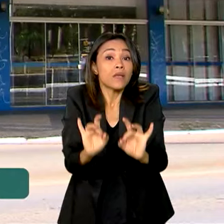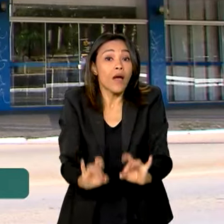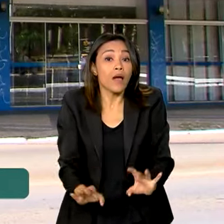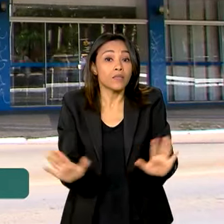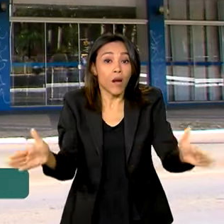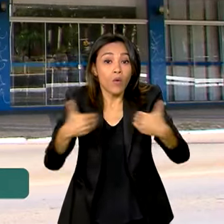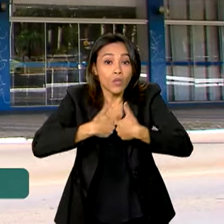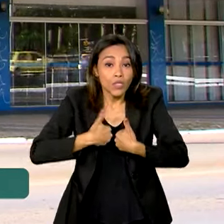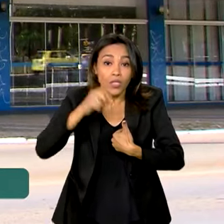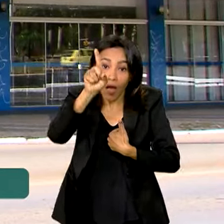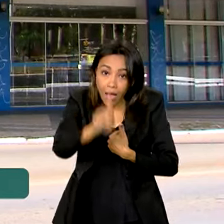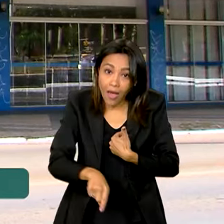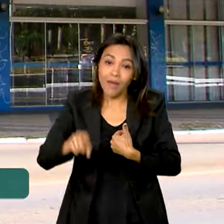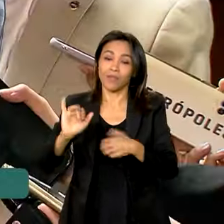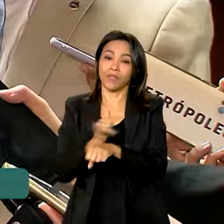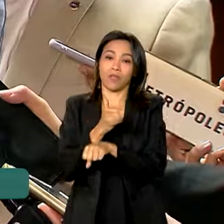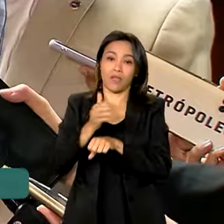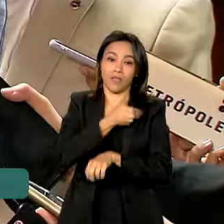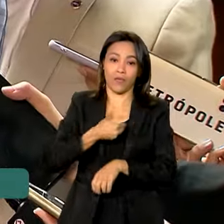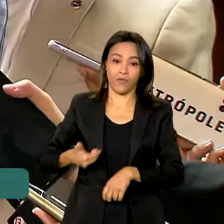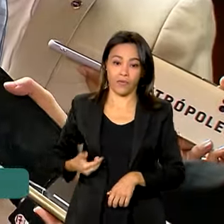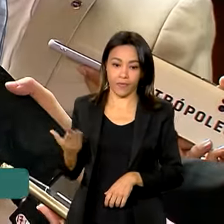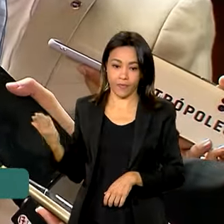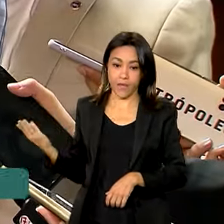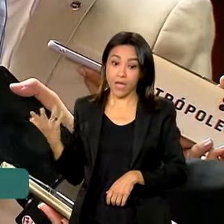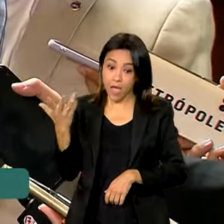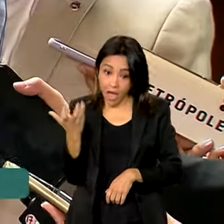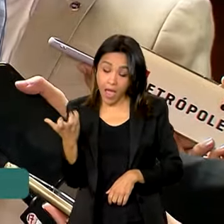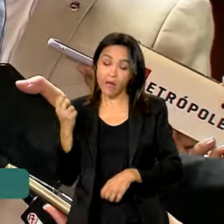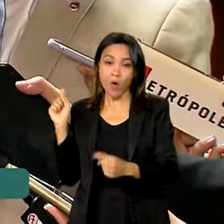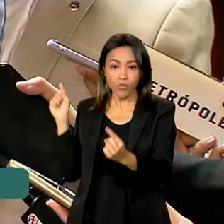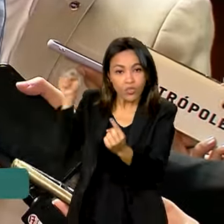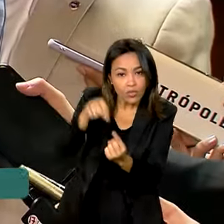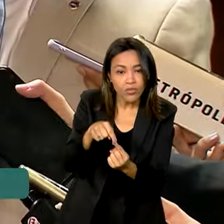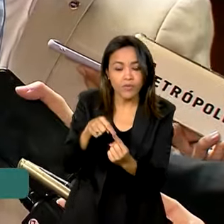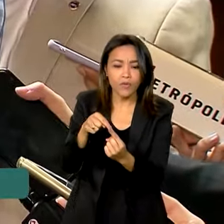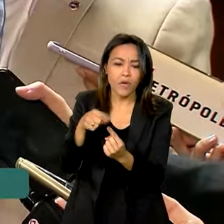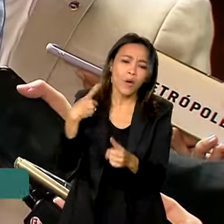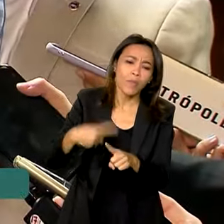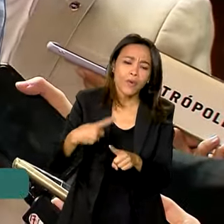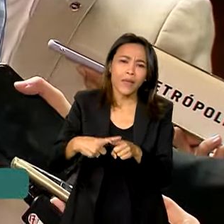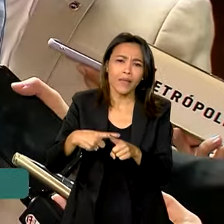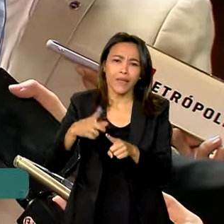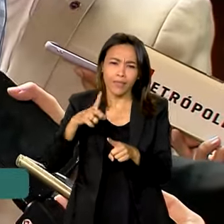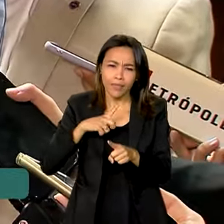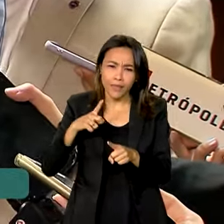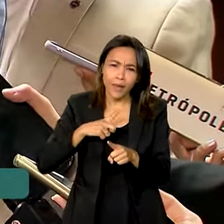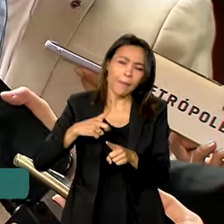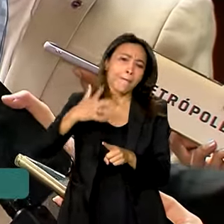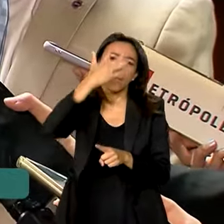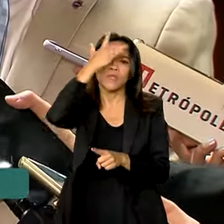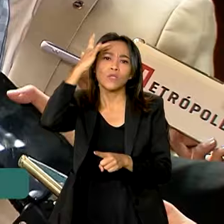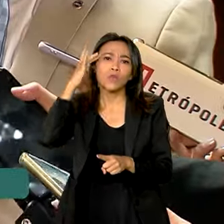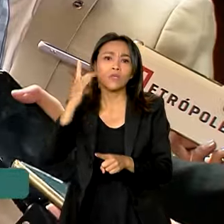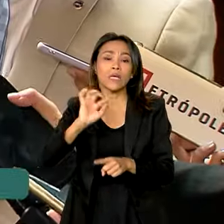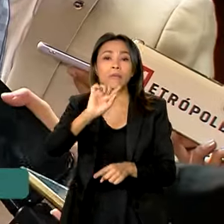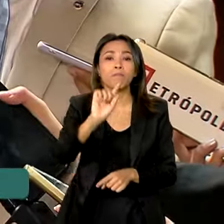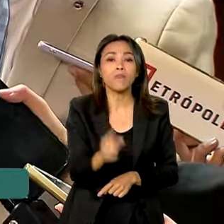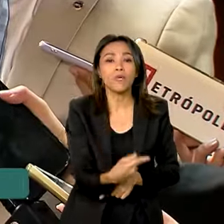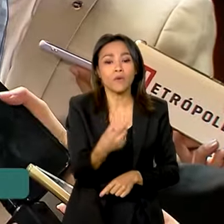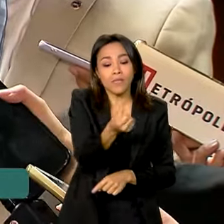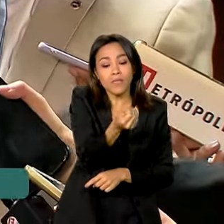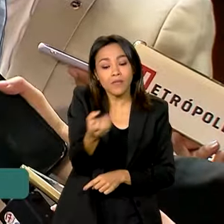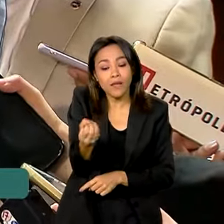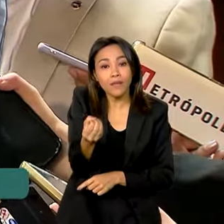autistas é uma das ações. É isso que eu quero partir como meta, previdência. Ter gente nas todas as 1.600 agências,